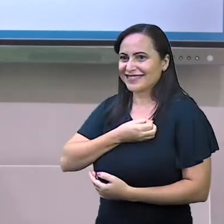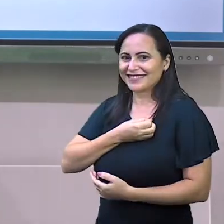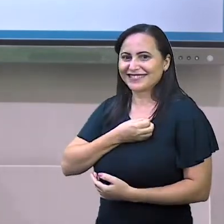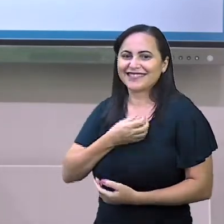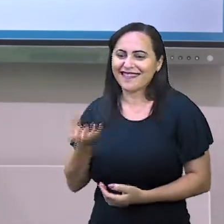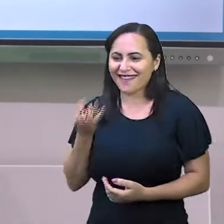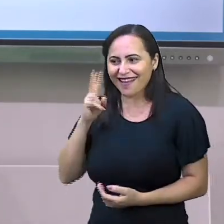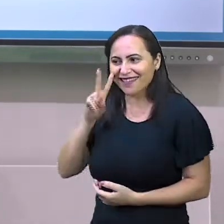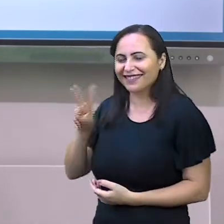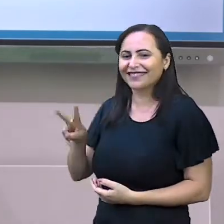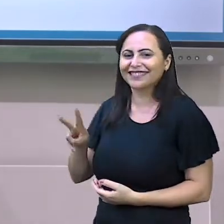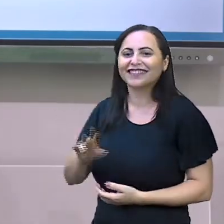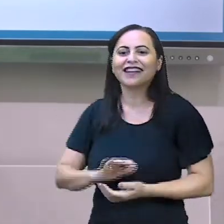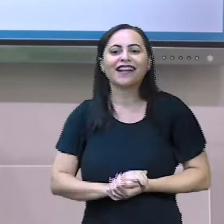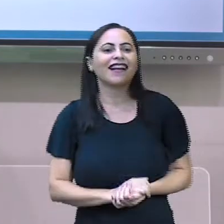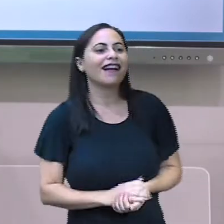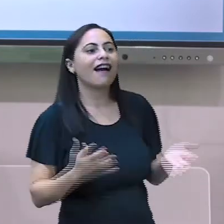ver